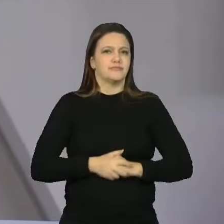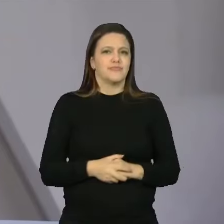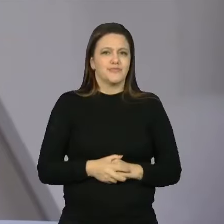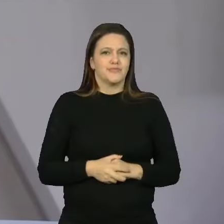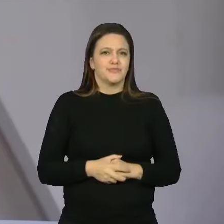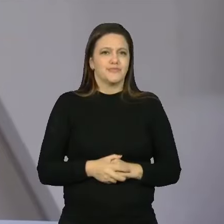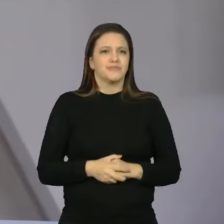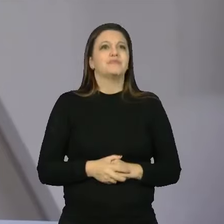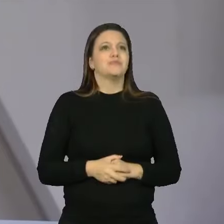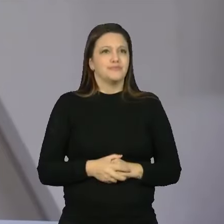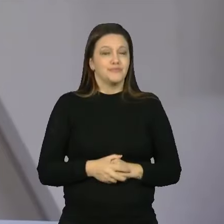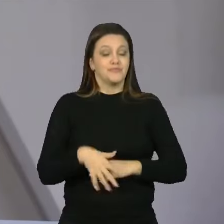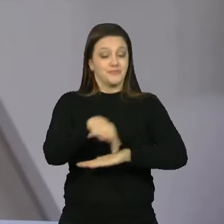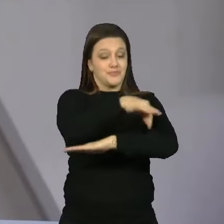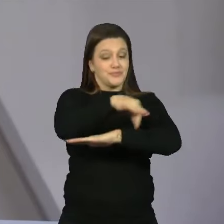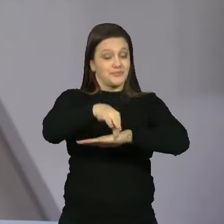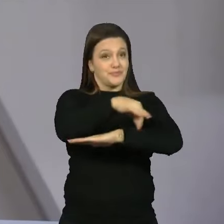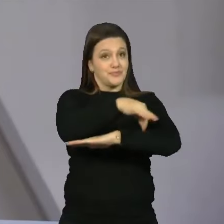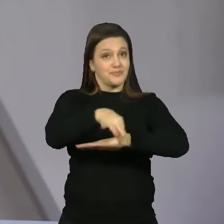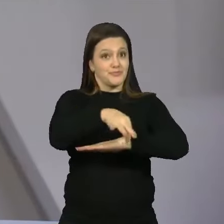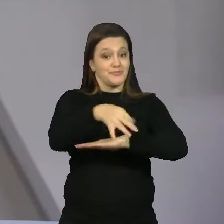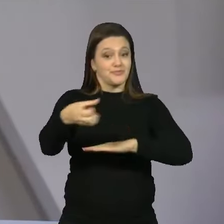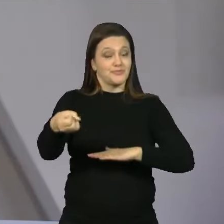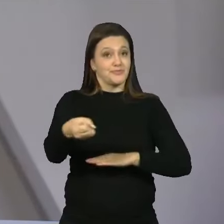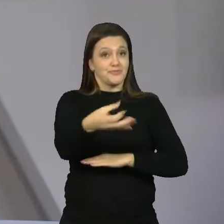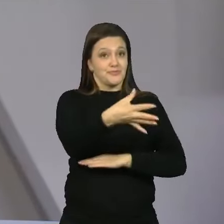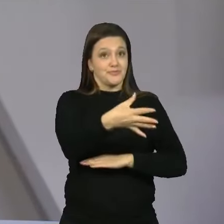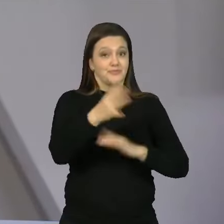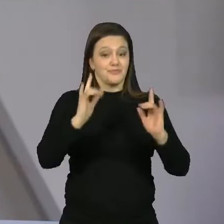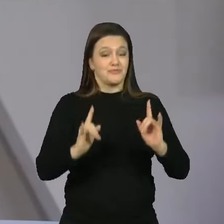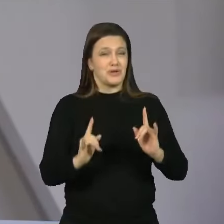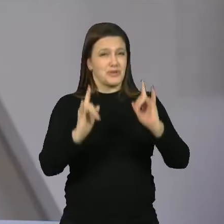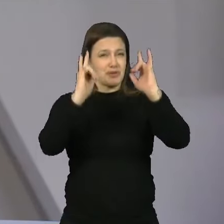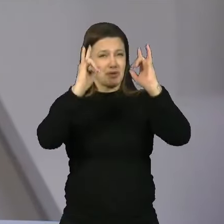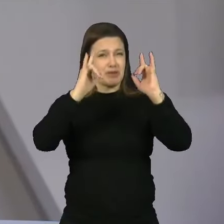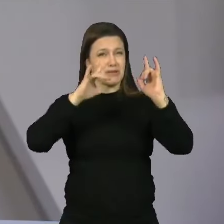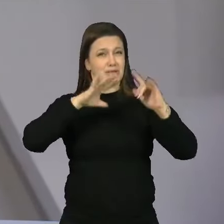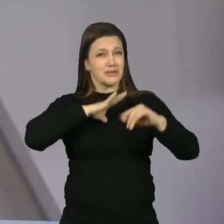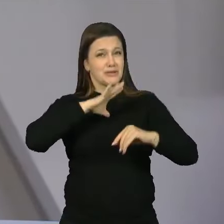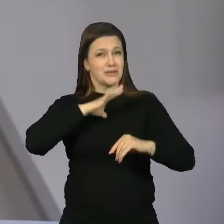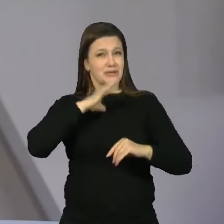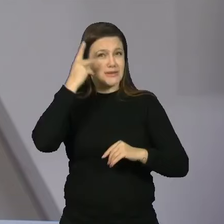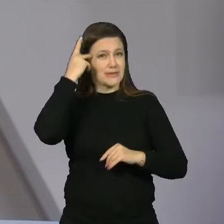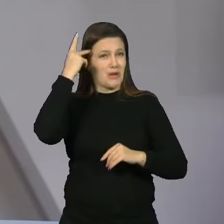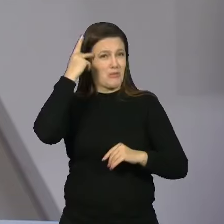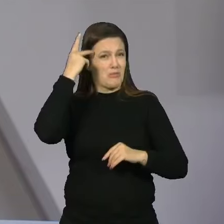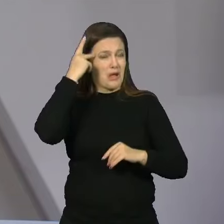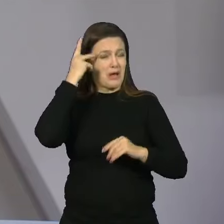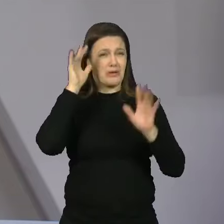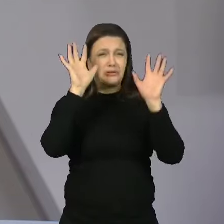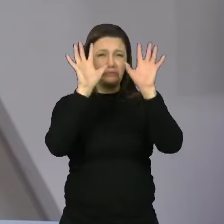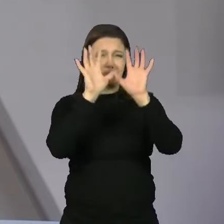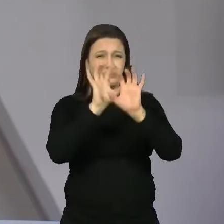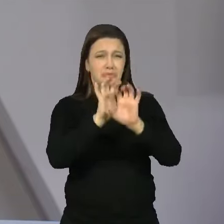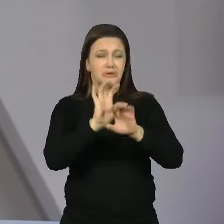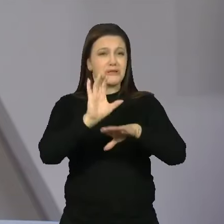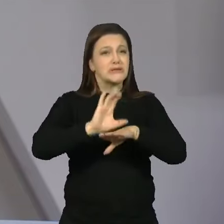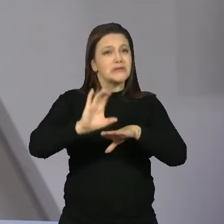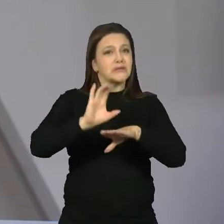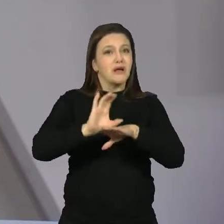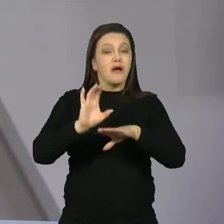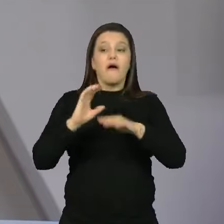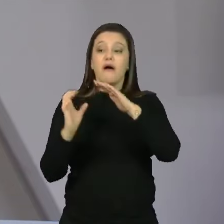A arquitetura modernista dos prédios de São Paulo era cinza e sisuda até a chegada de um empresário que decidiu construir